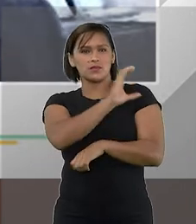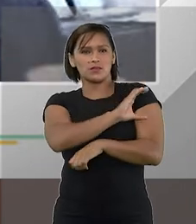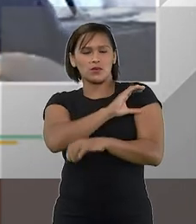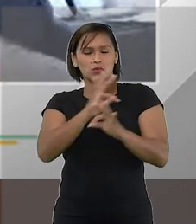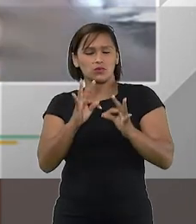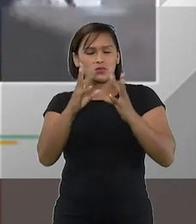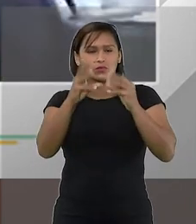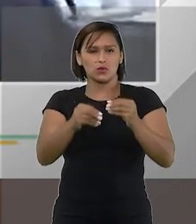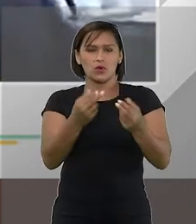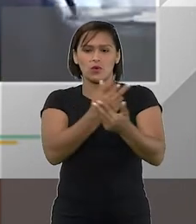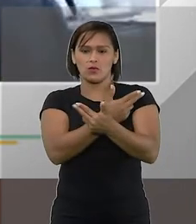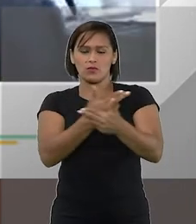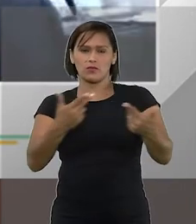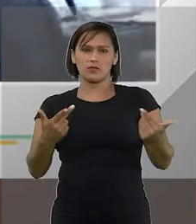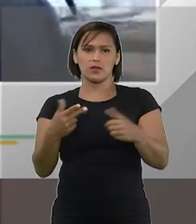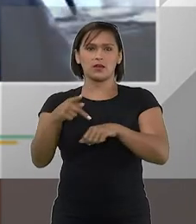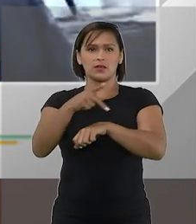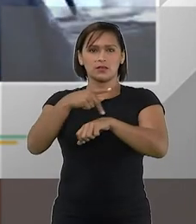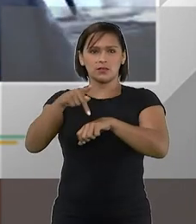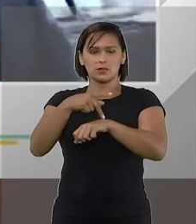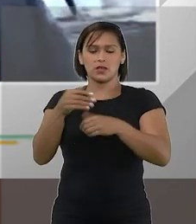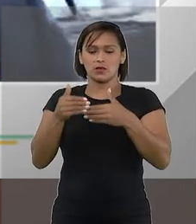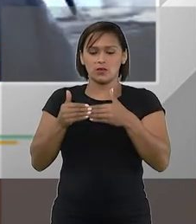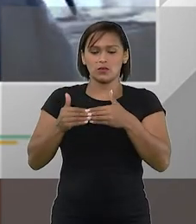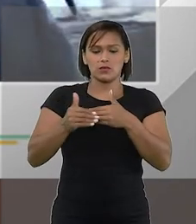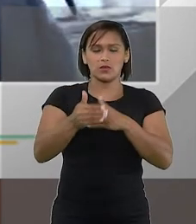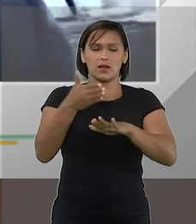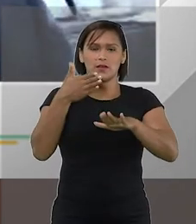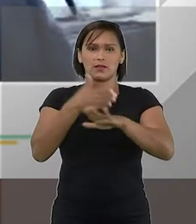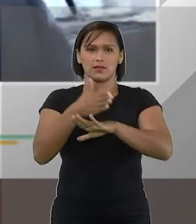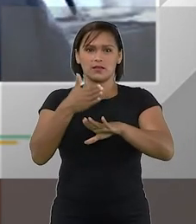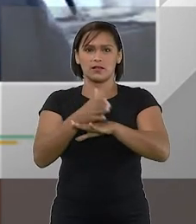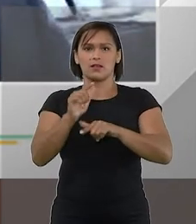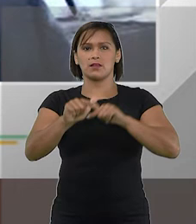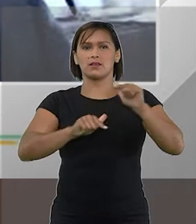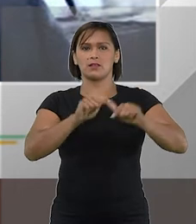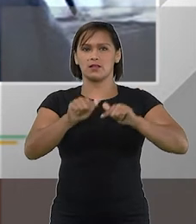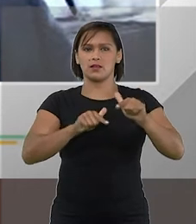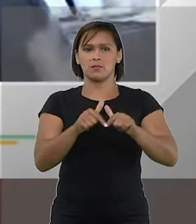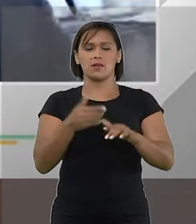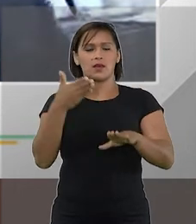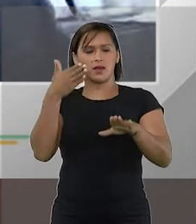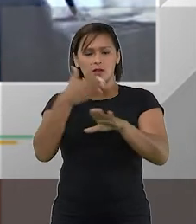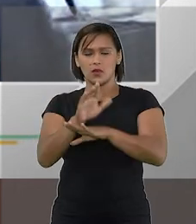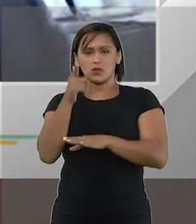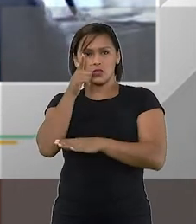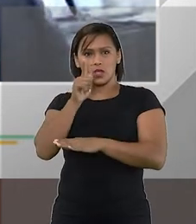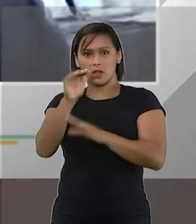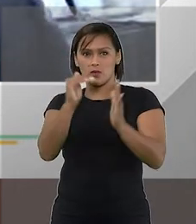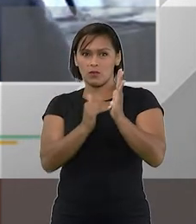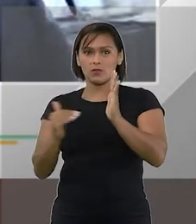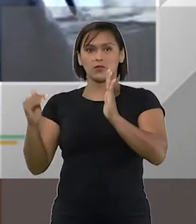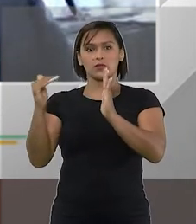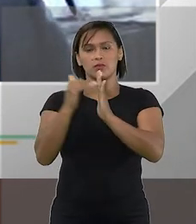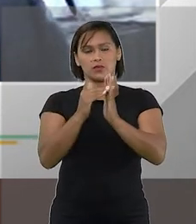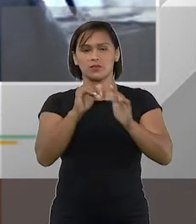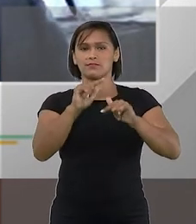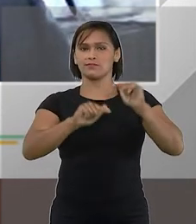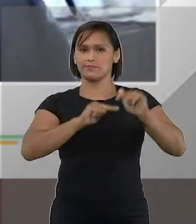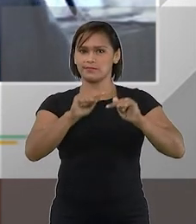processos nos vários por onde essa empresa atua onde ela tem